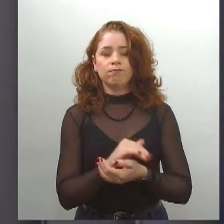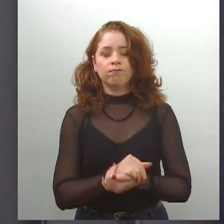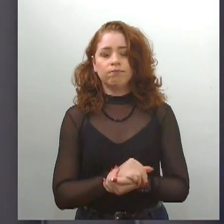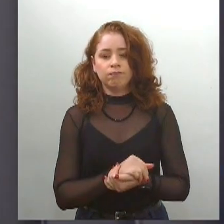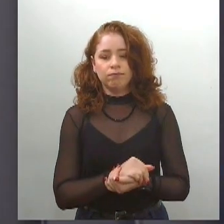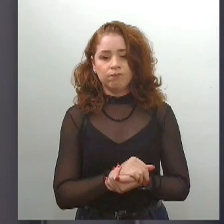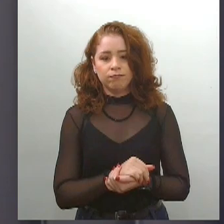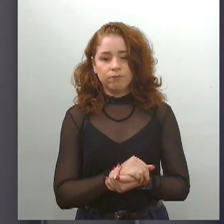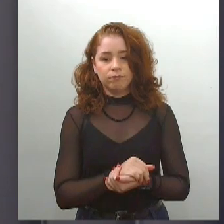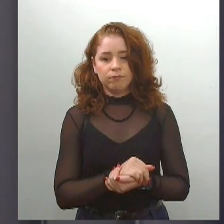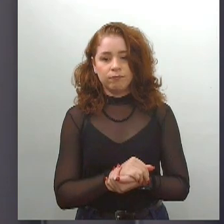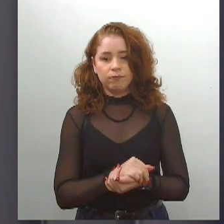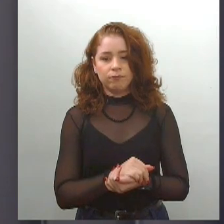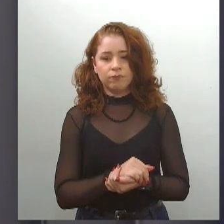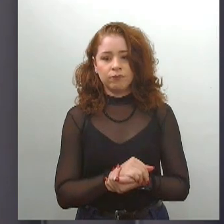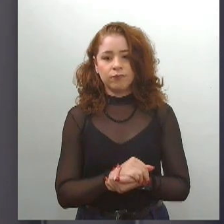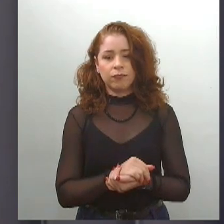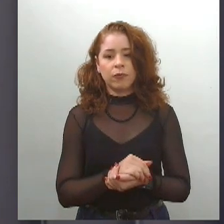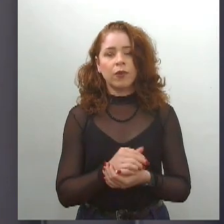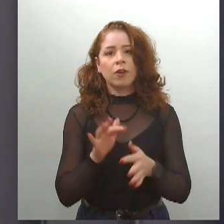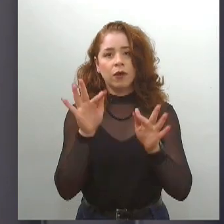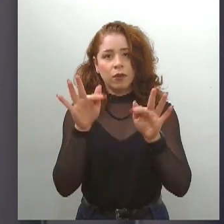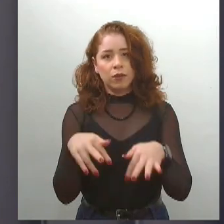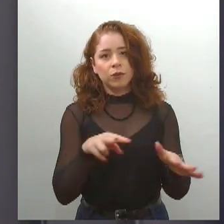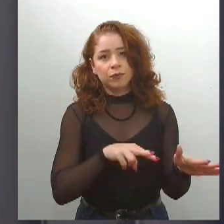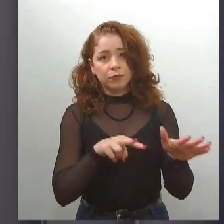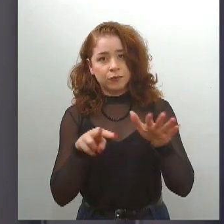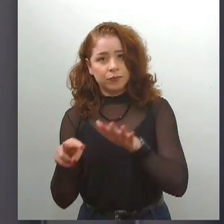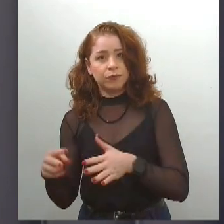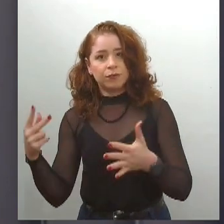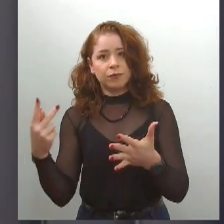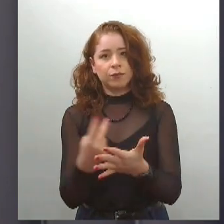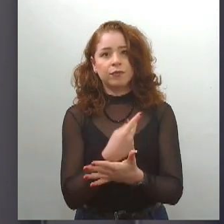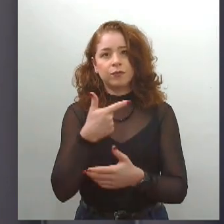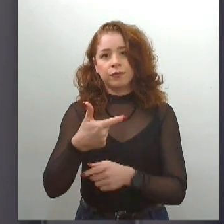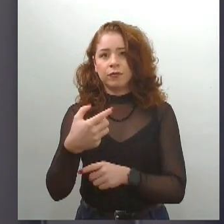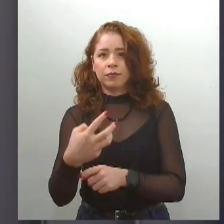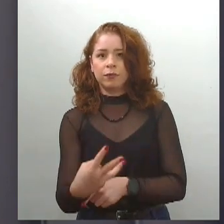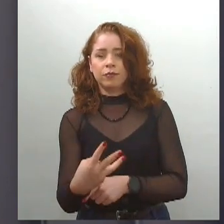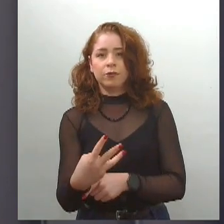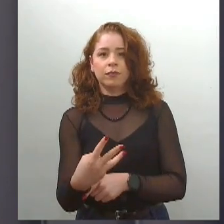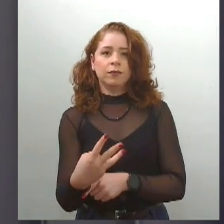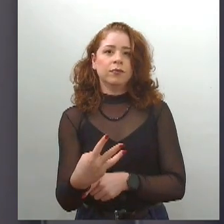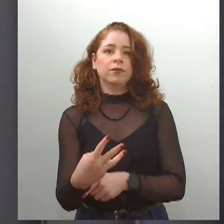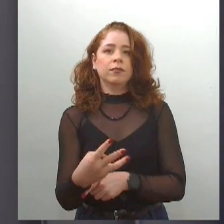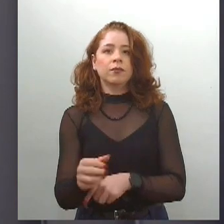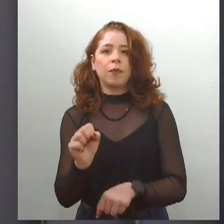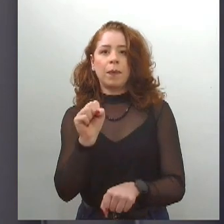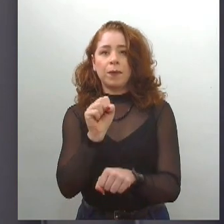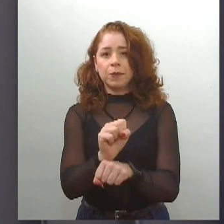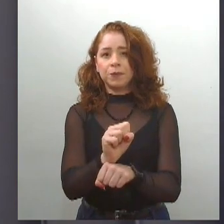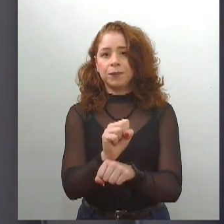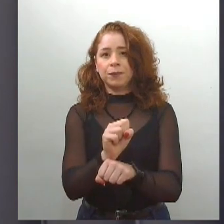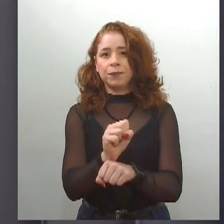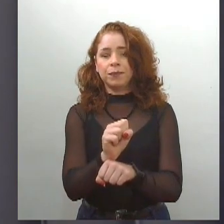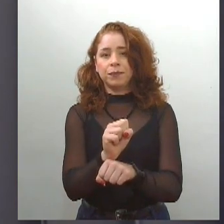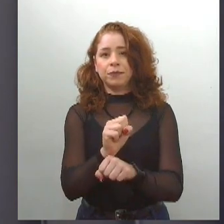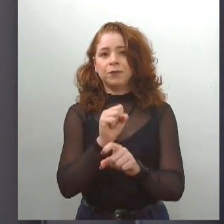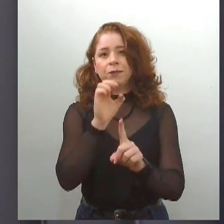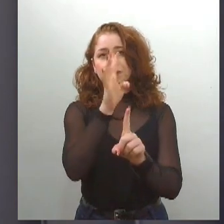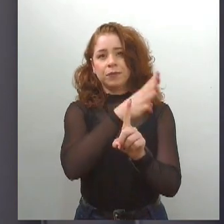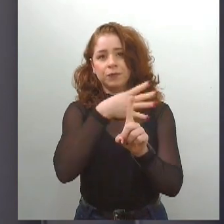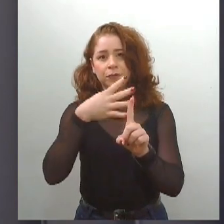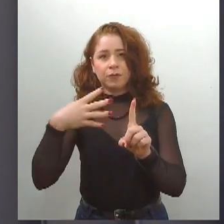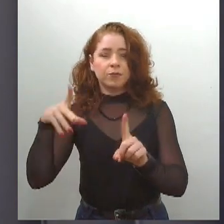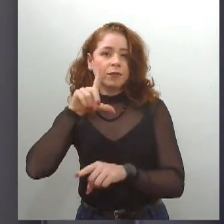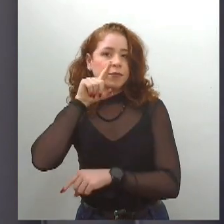Olha, neste fim de semana acontece a 23ª edição da Parada LGBT de Aracaju. Domingo aí, a